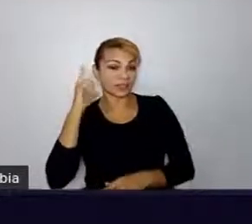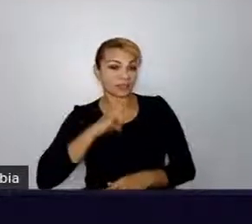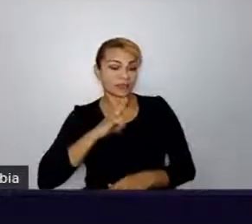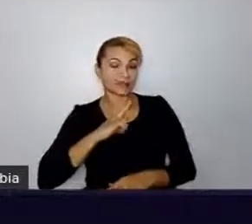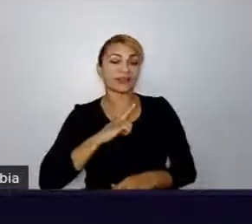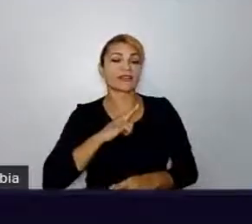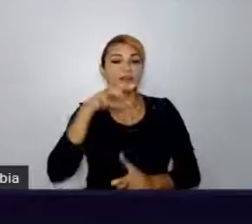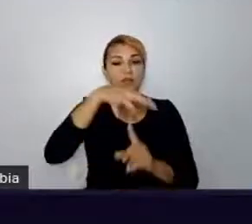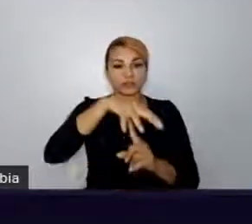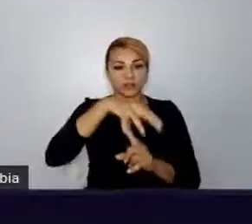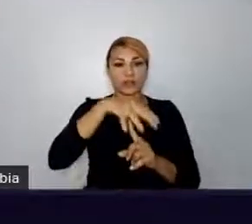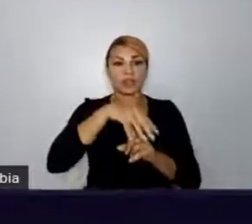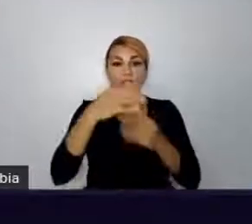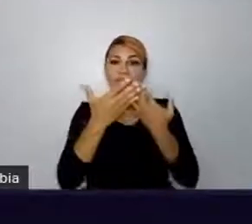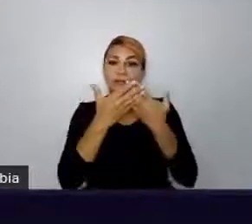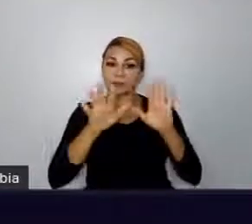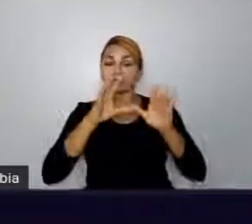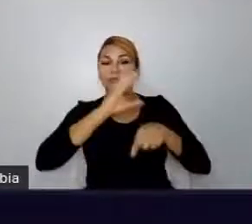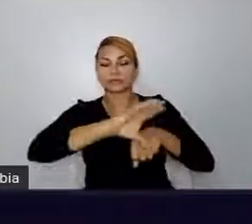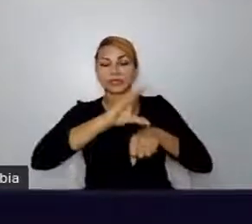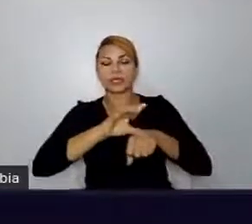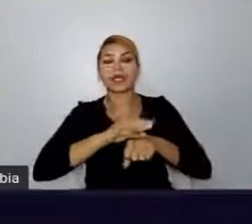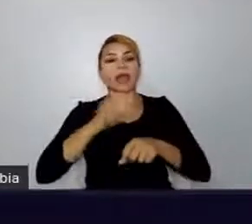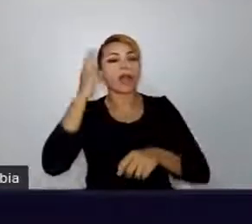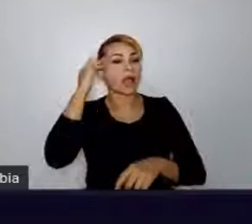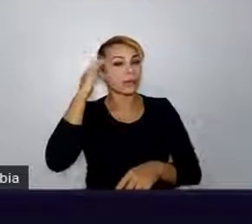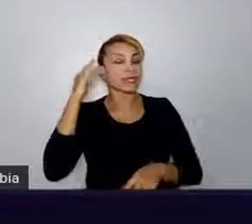tem sprint do Model Bakery.